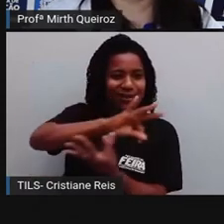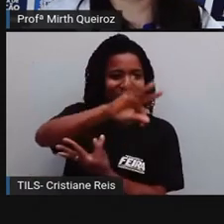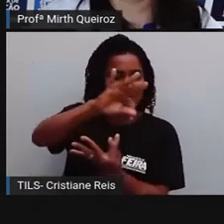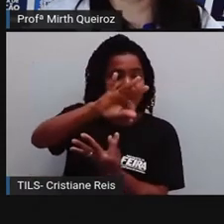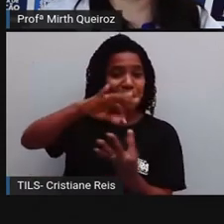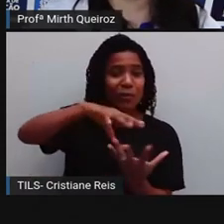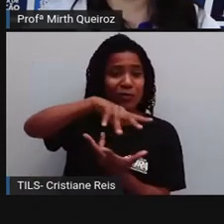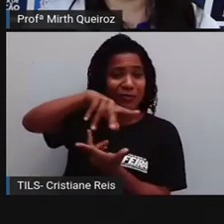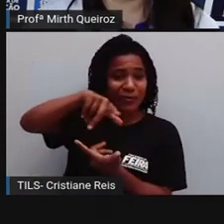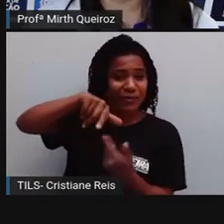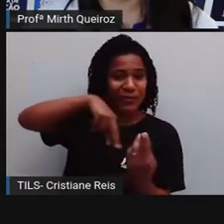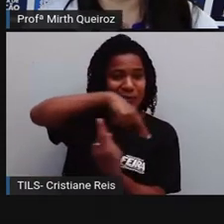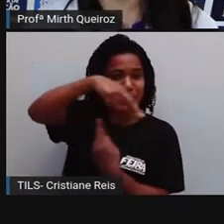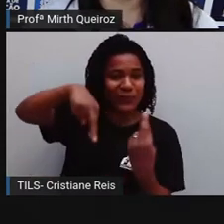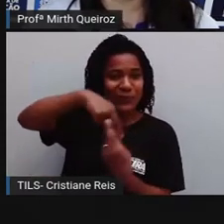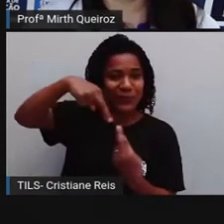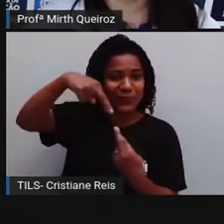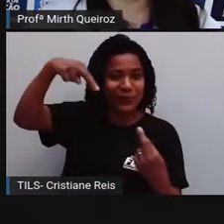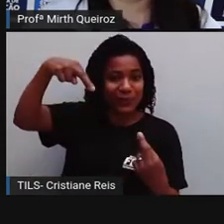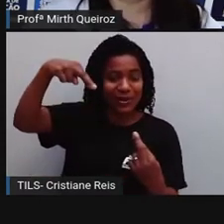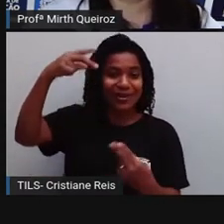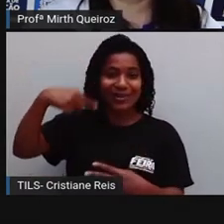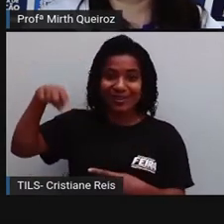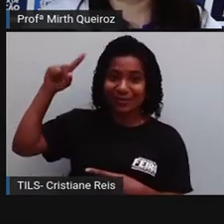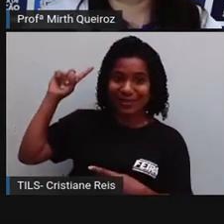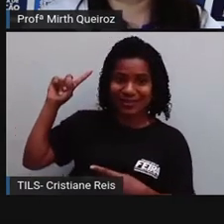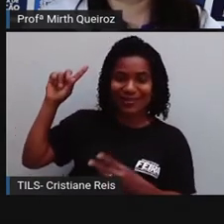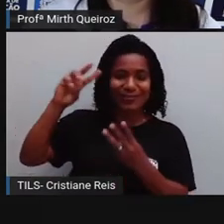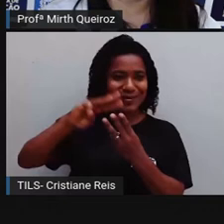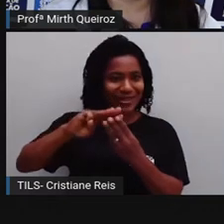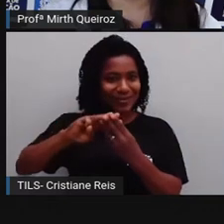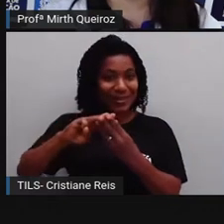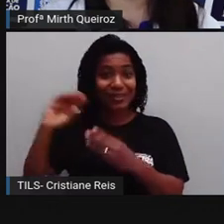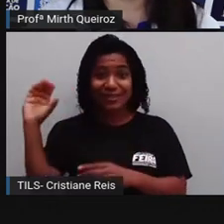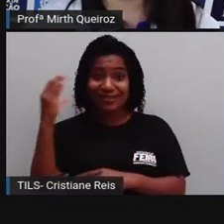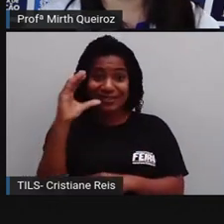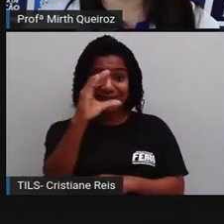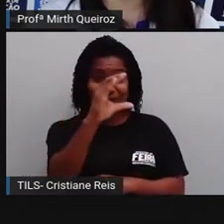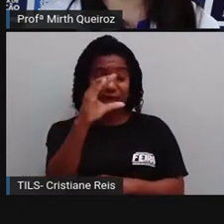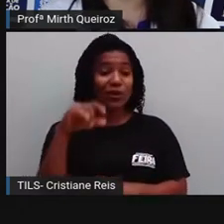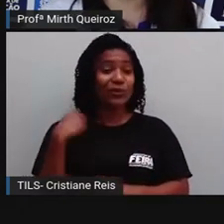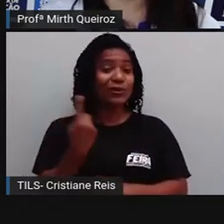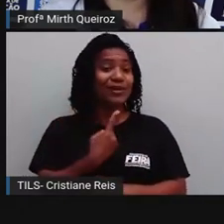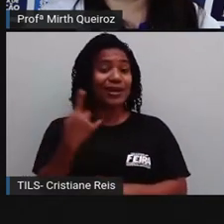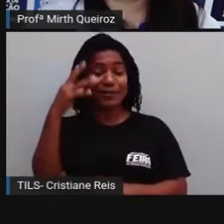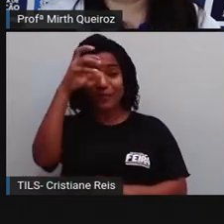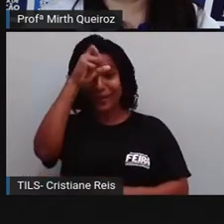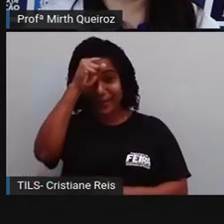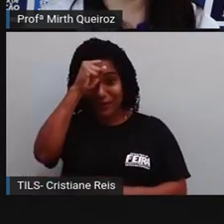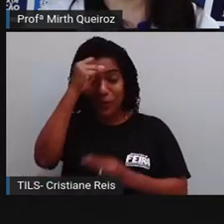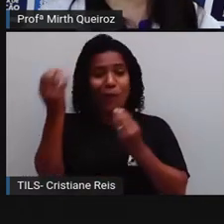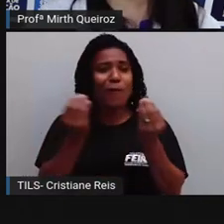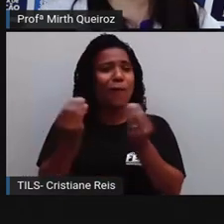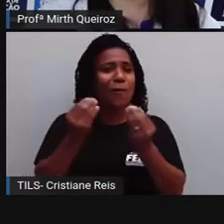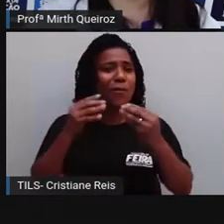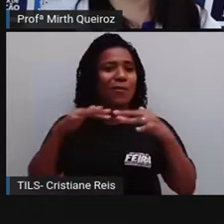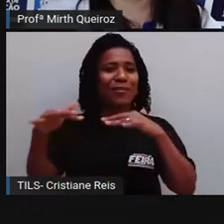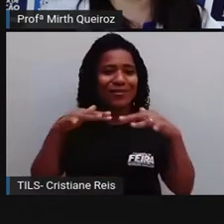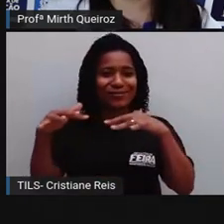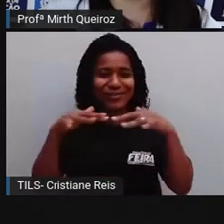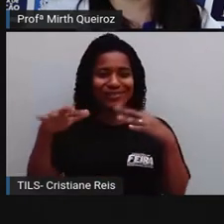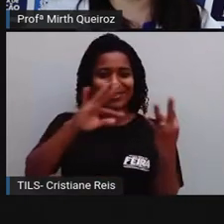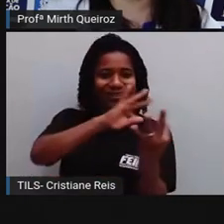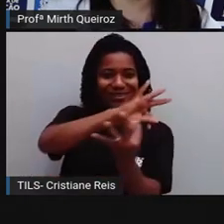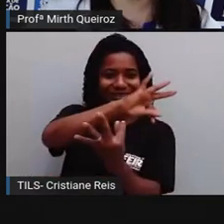rotação. Na nossa aula anterior de Matemática e Ciências da Natureza, nós falamos sobre o movimento de translação, que é o